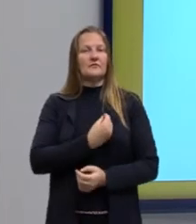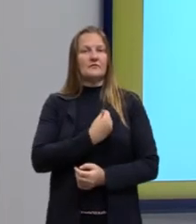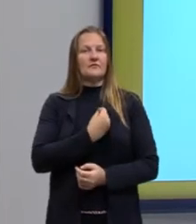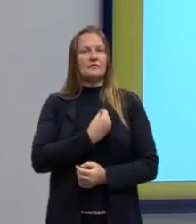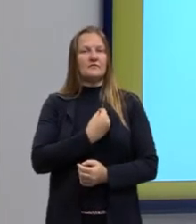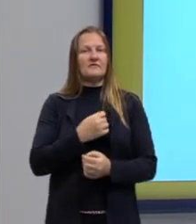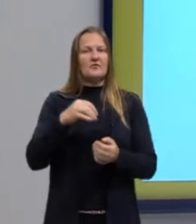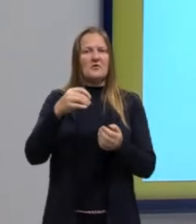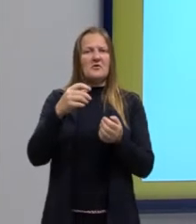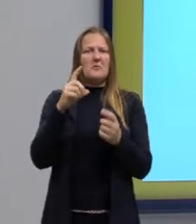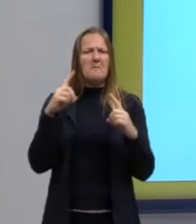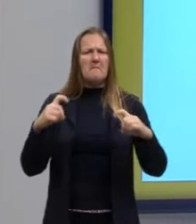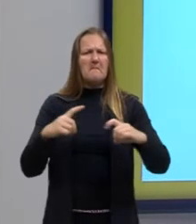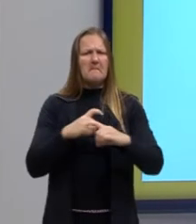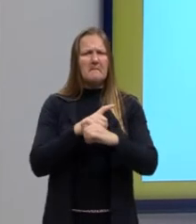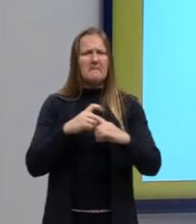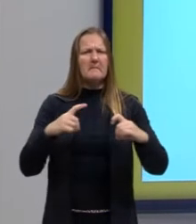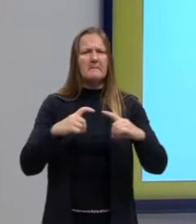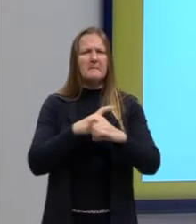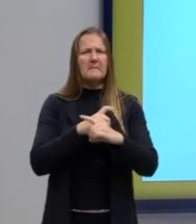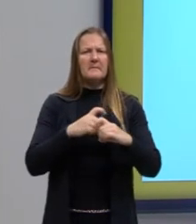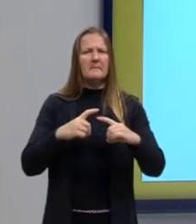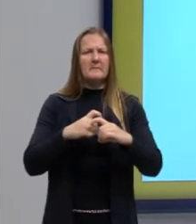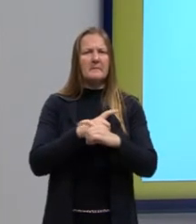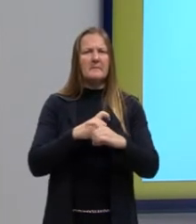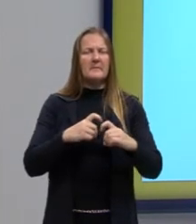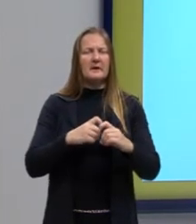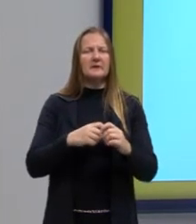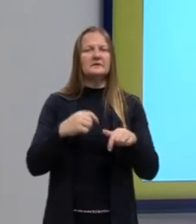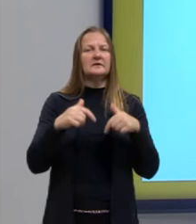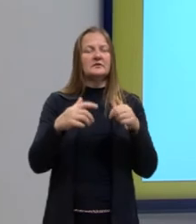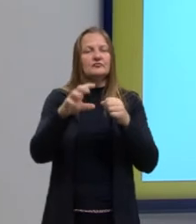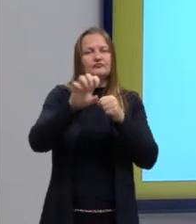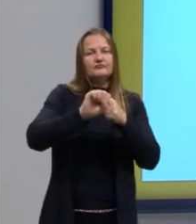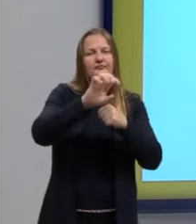como bactérias, para fazer, então, esse trabalho.